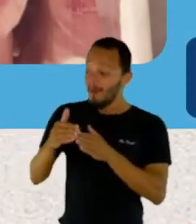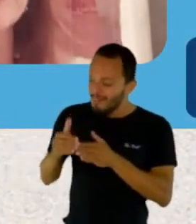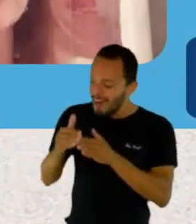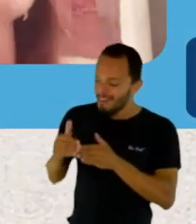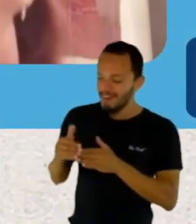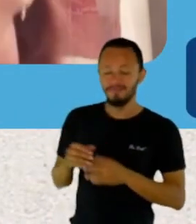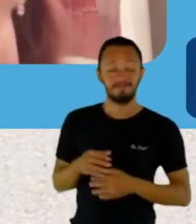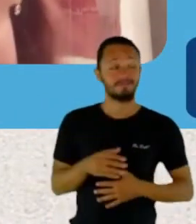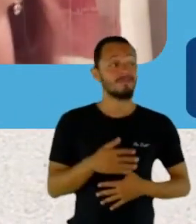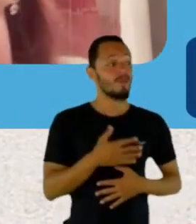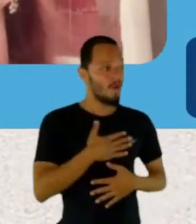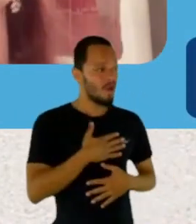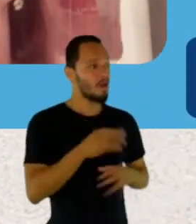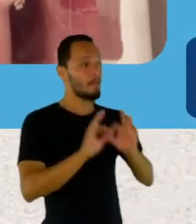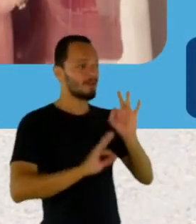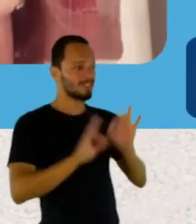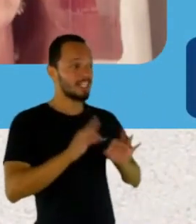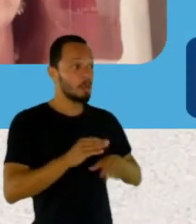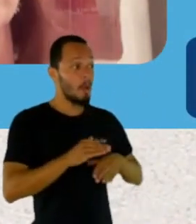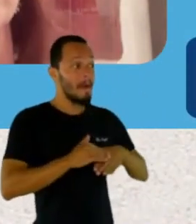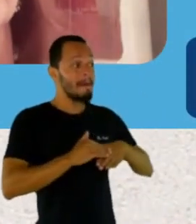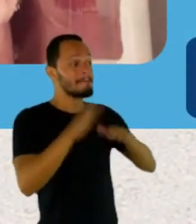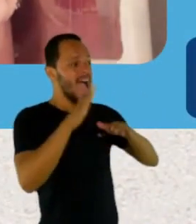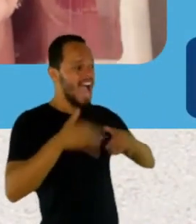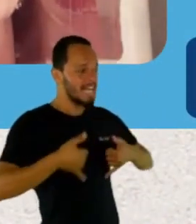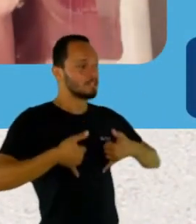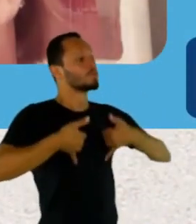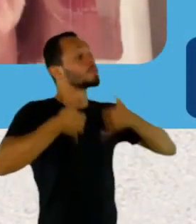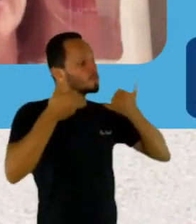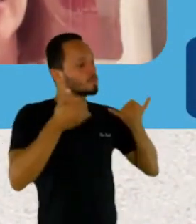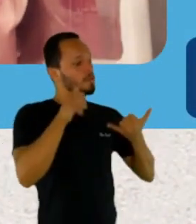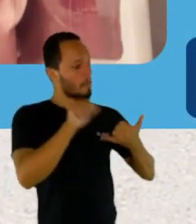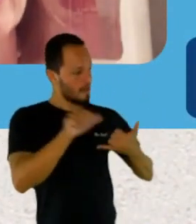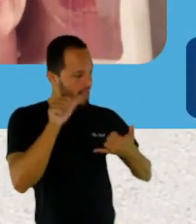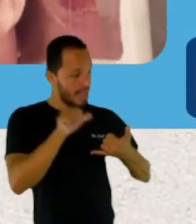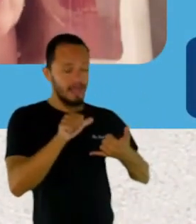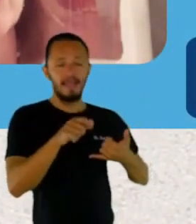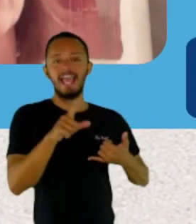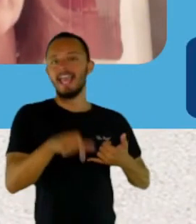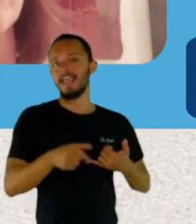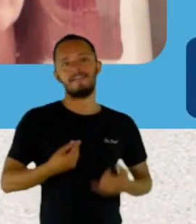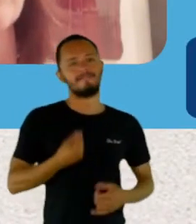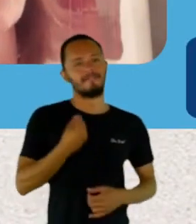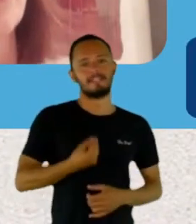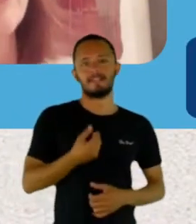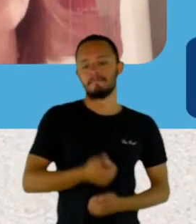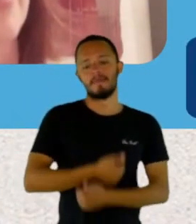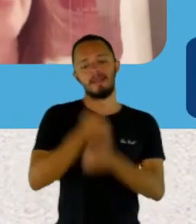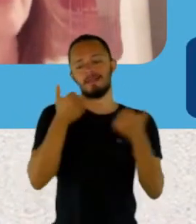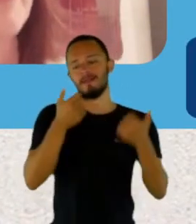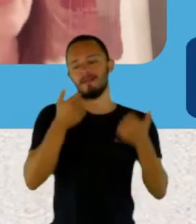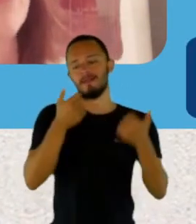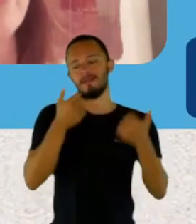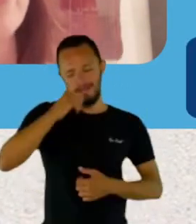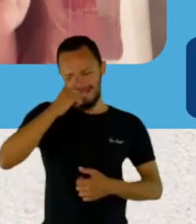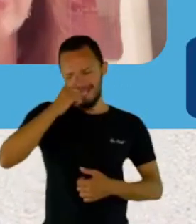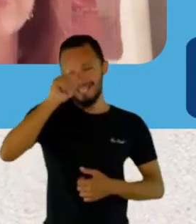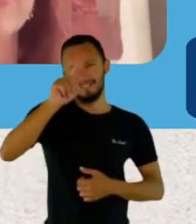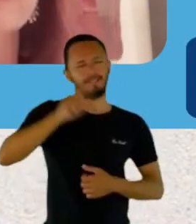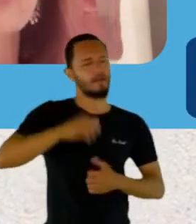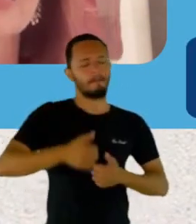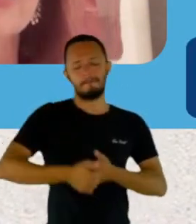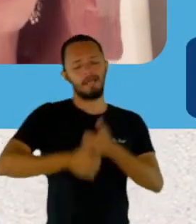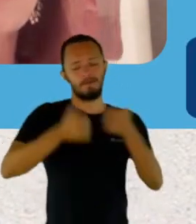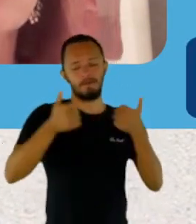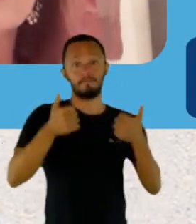vida. Porque, como é que surgiu esse projeto? Eu dava palestras, né? De consultoria de imagem pessoal pras